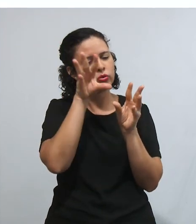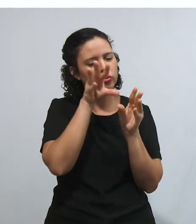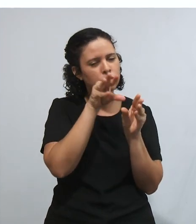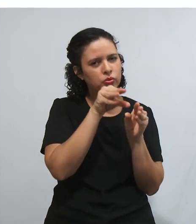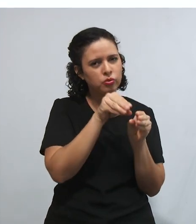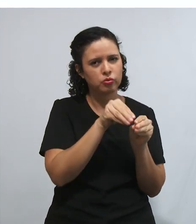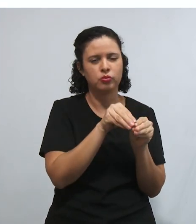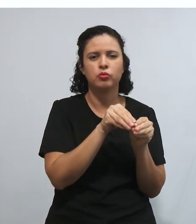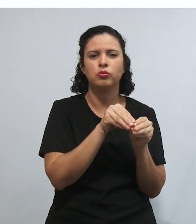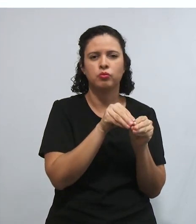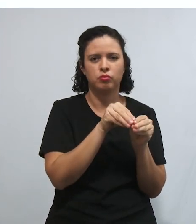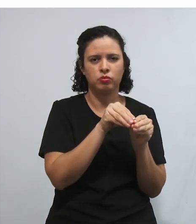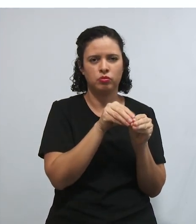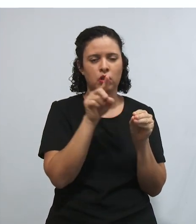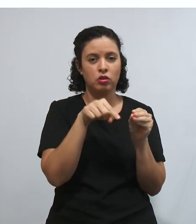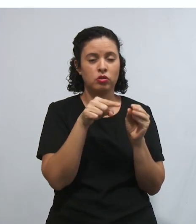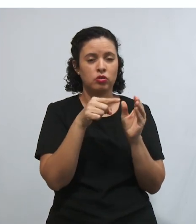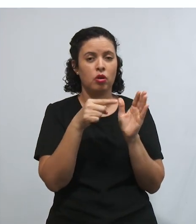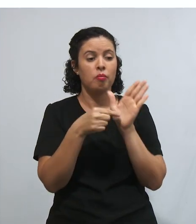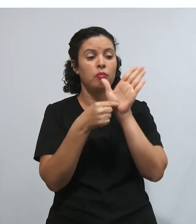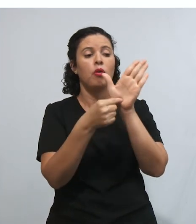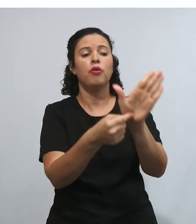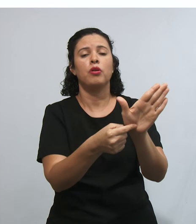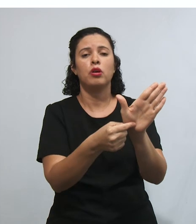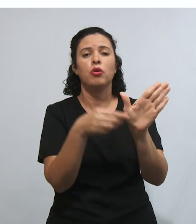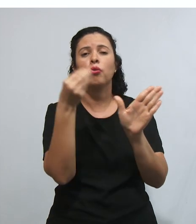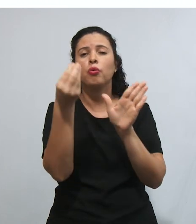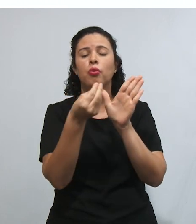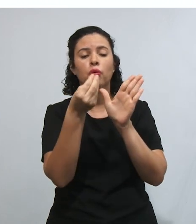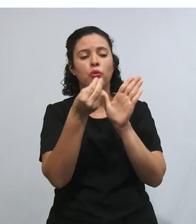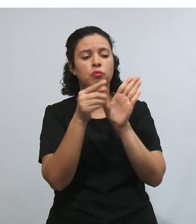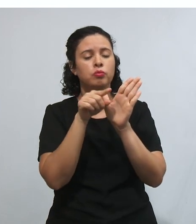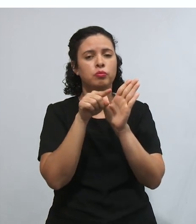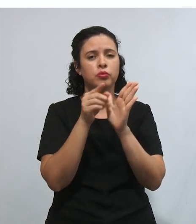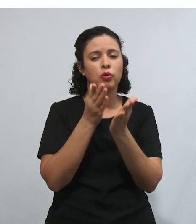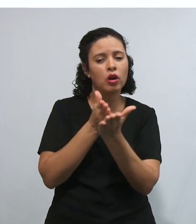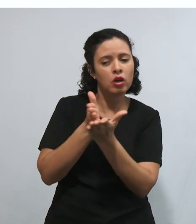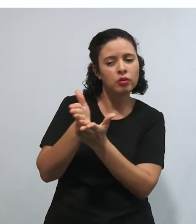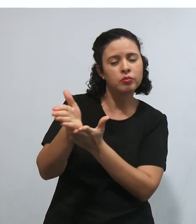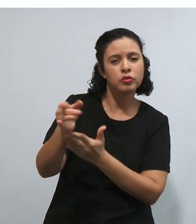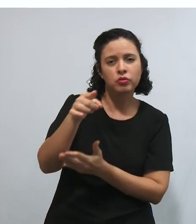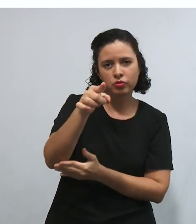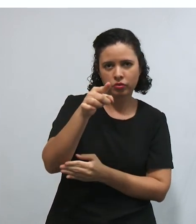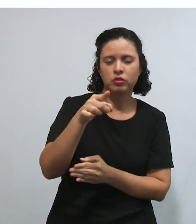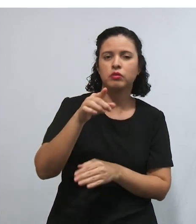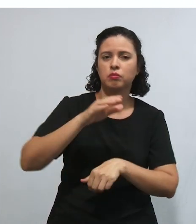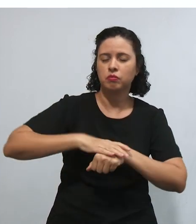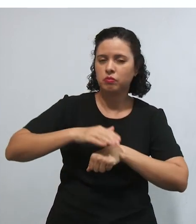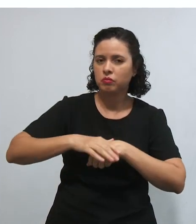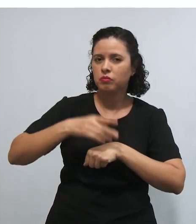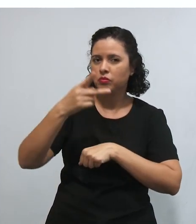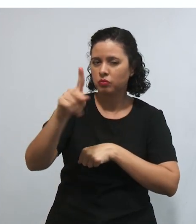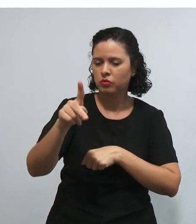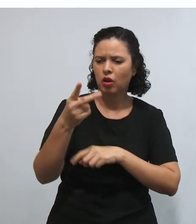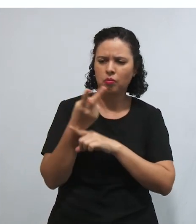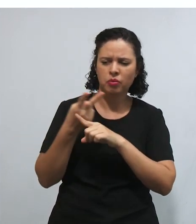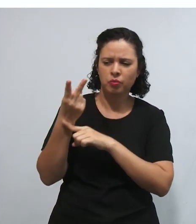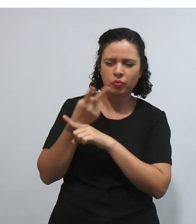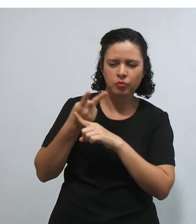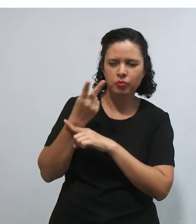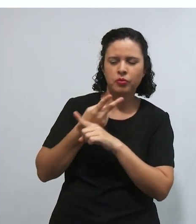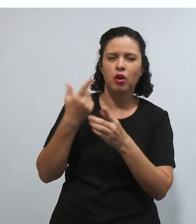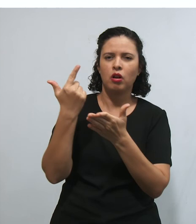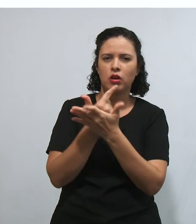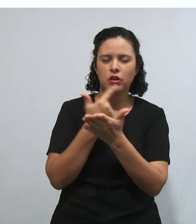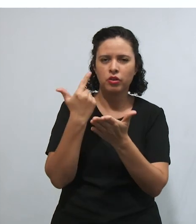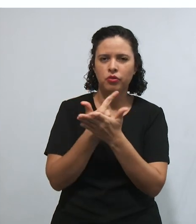Roteiro é só uma rota, é um caminho que você... A gente traz informações do caminho que você tem que trilhar. Mas você vai ter que ir lá para os